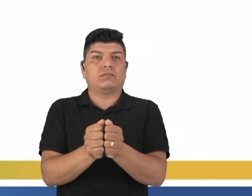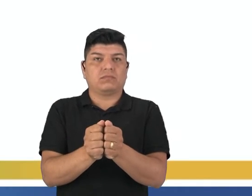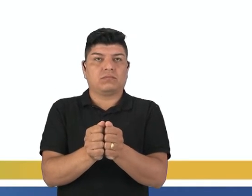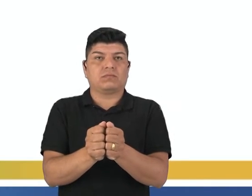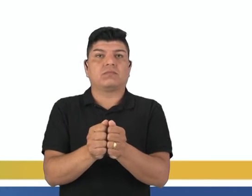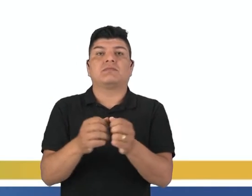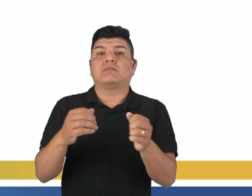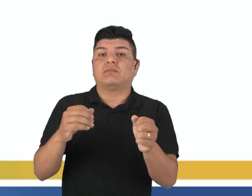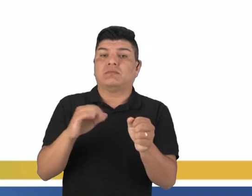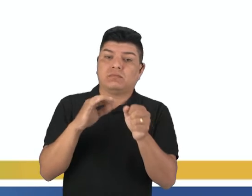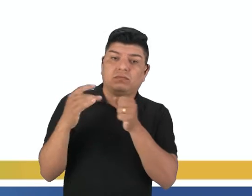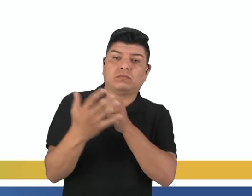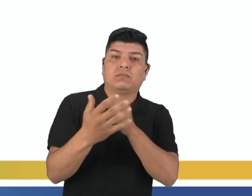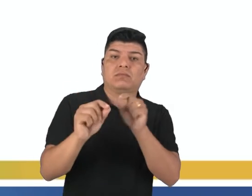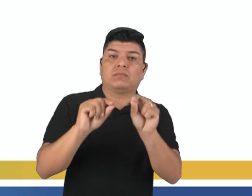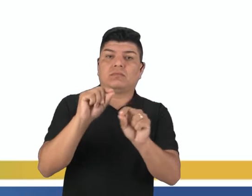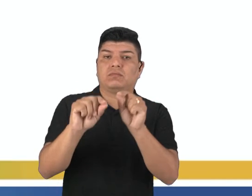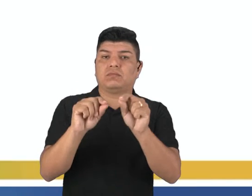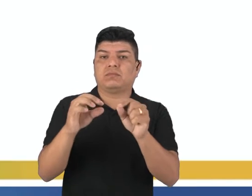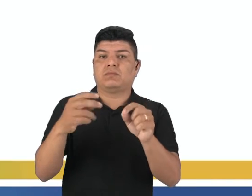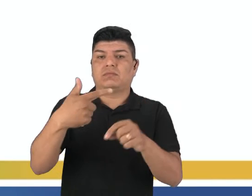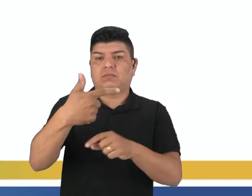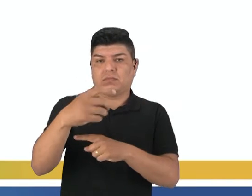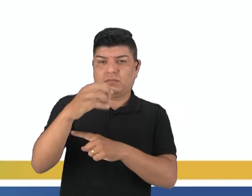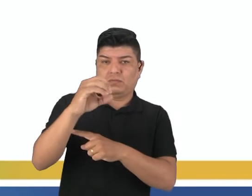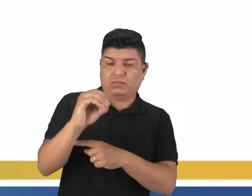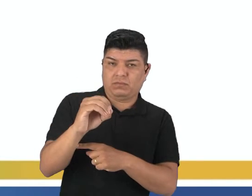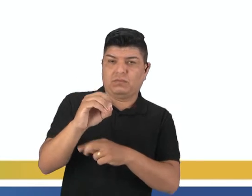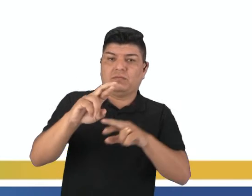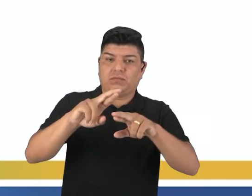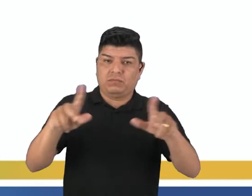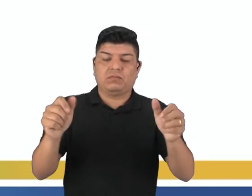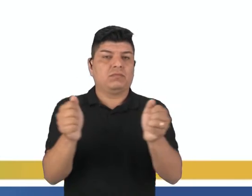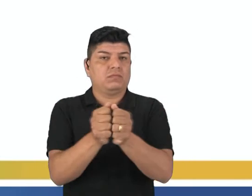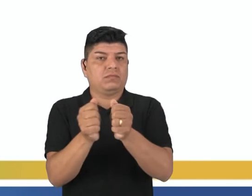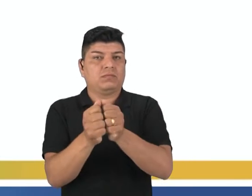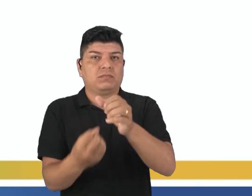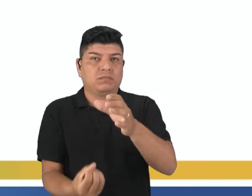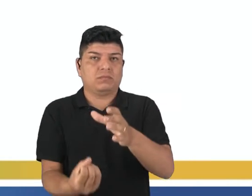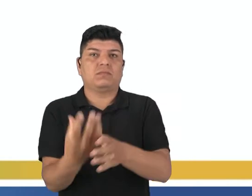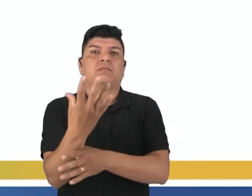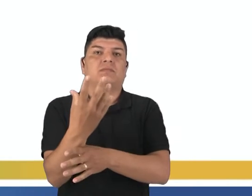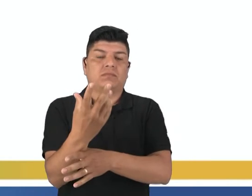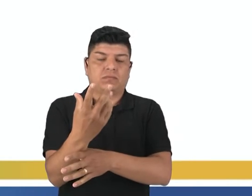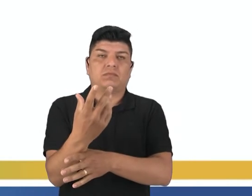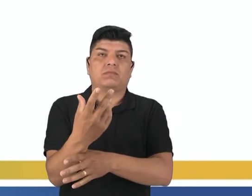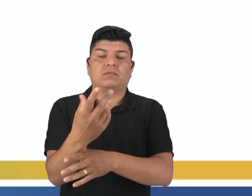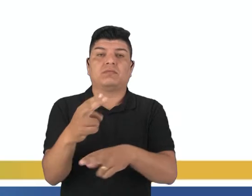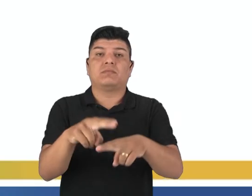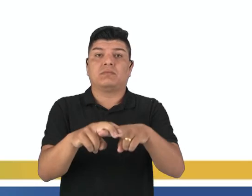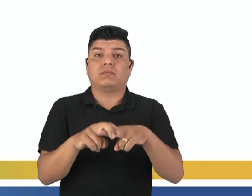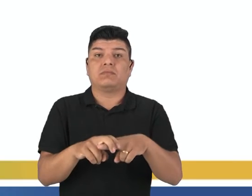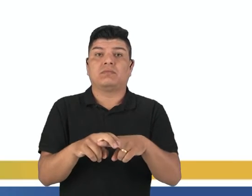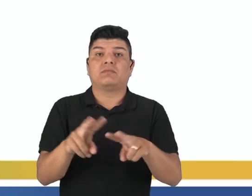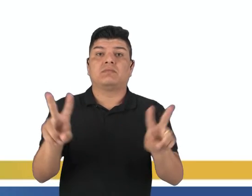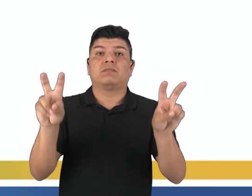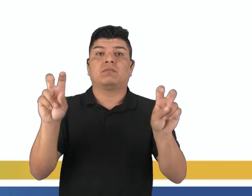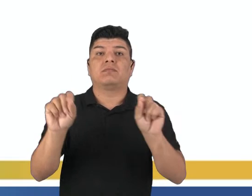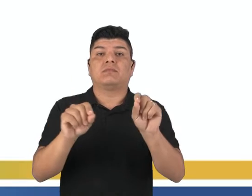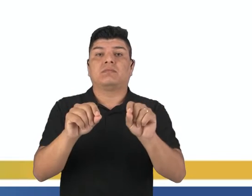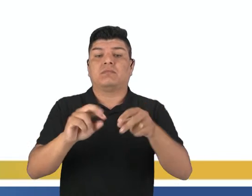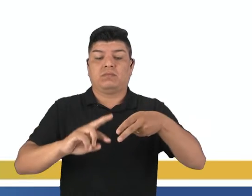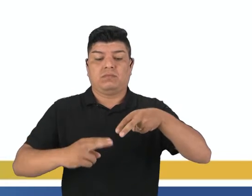em torno de 20 aminoácidos diferentes juntos, formam uma proteína. Quando o assunto é DNA,